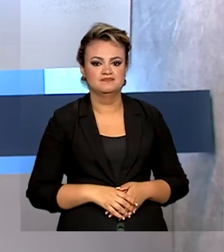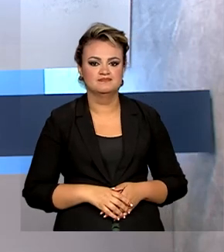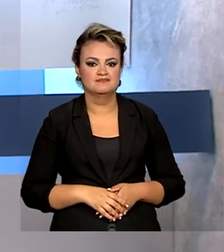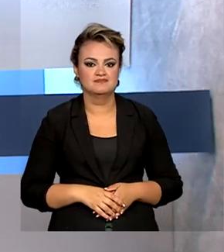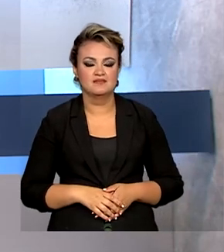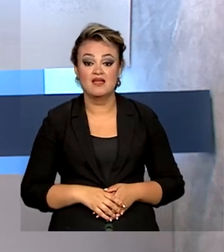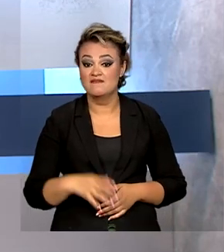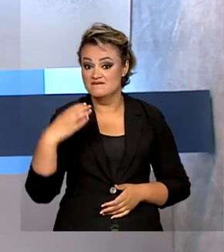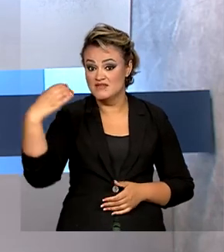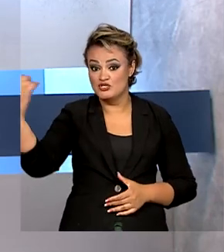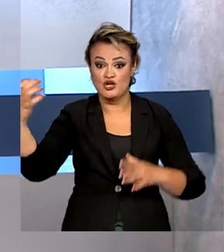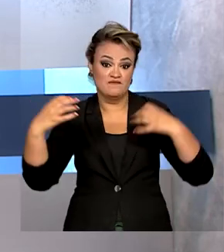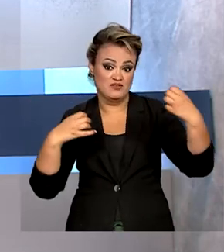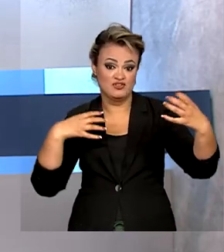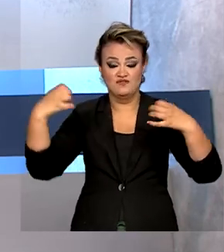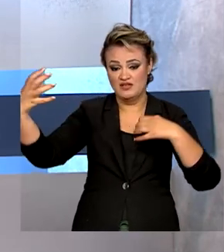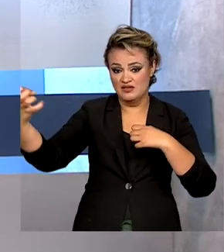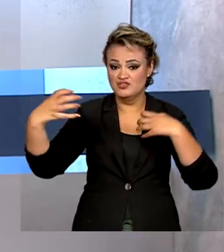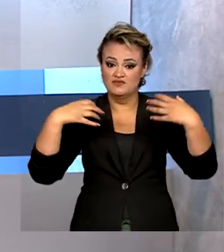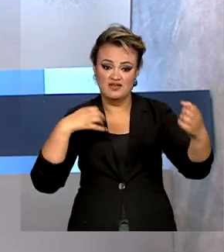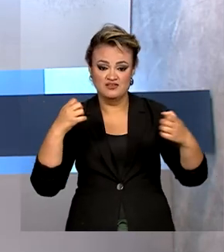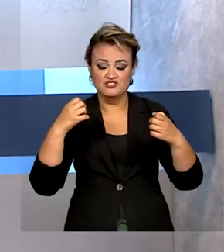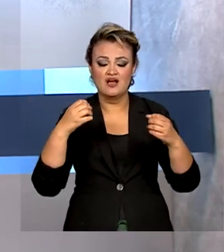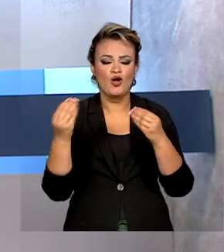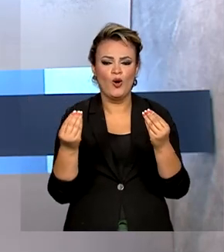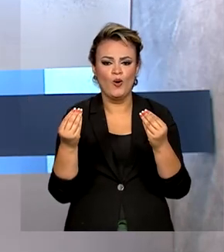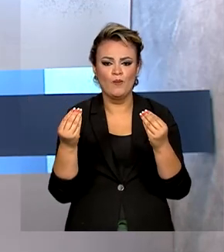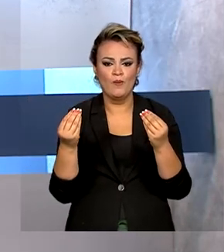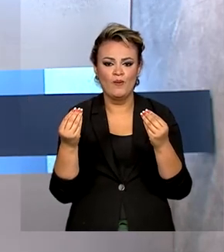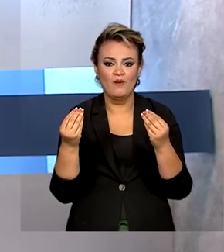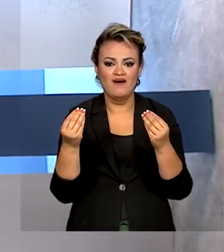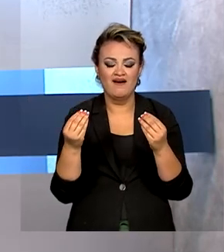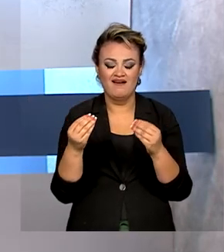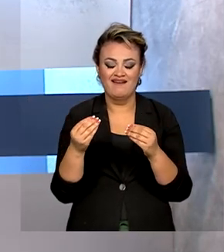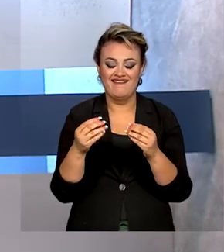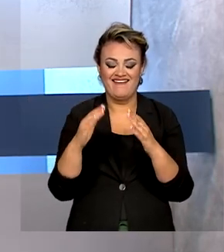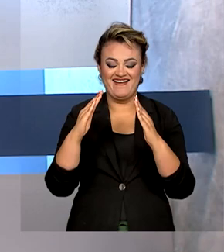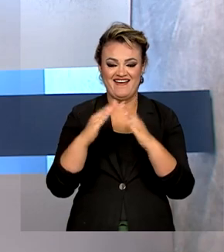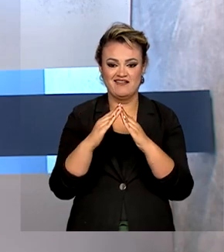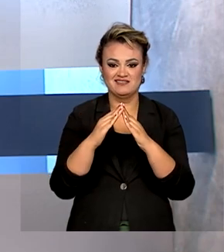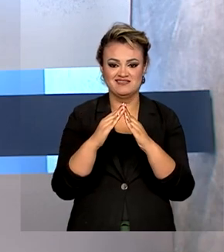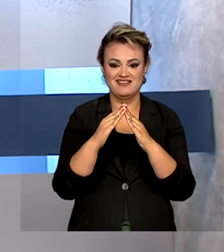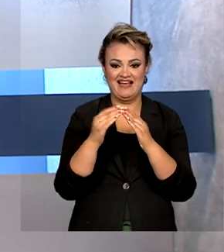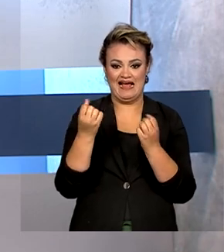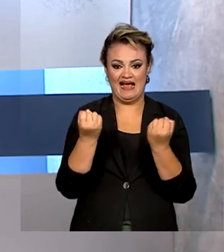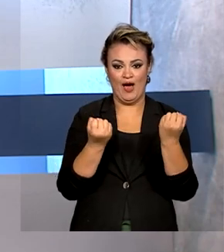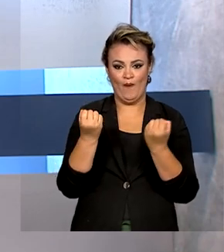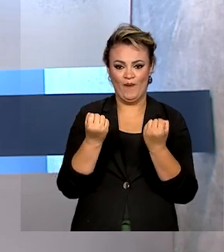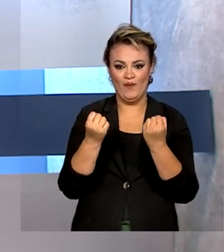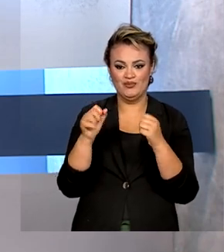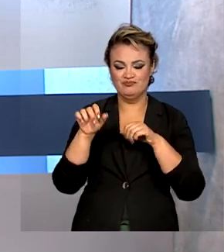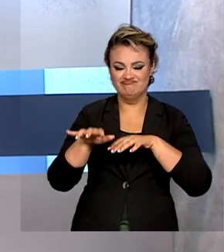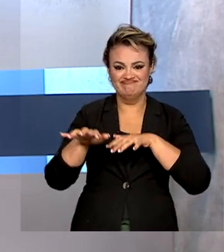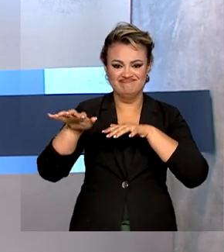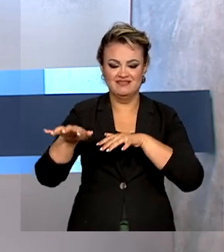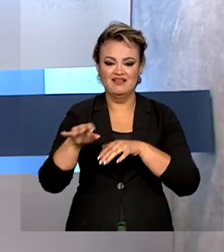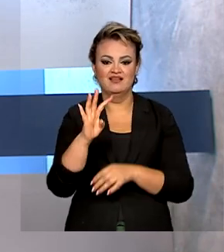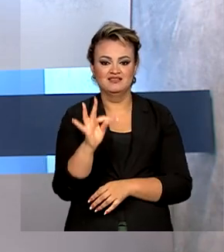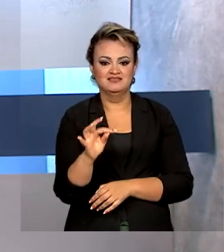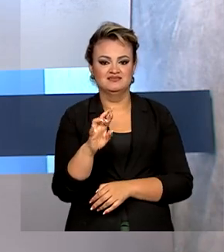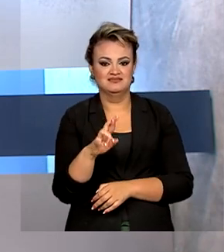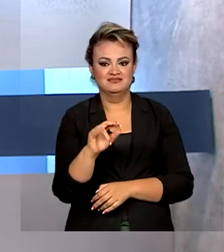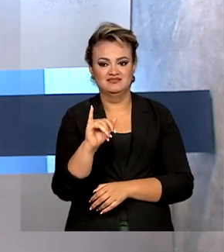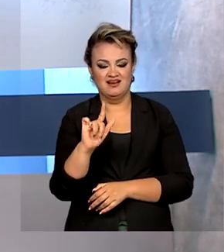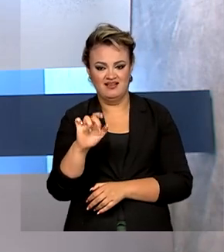Viajar por todo o Brasil em trailers e motorhomes é o caravanismo que tem ganhado força aqui no país.